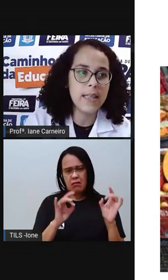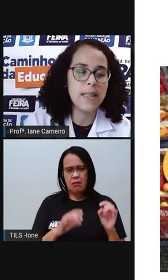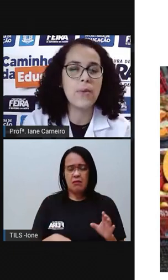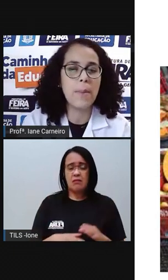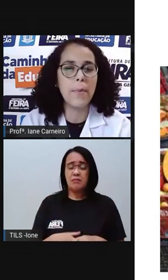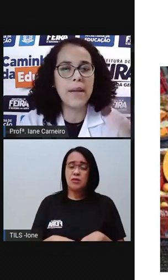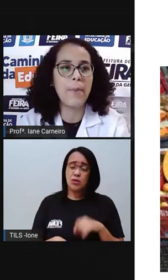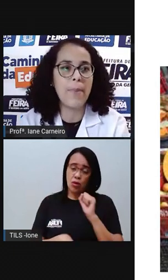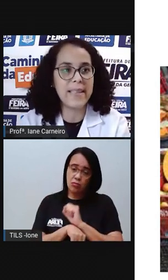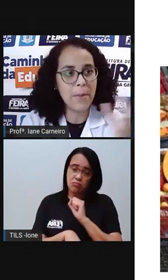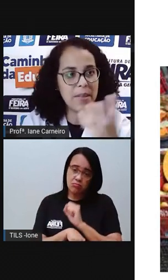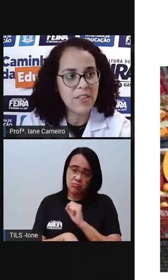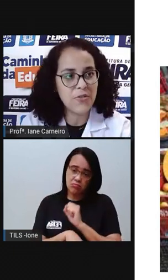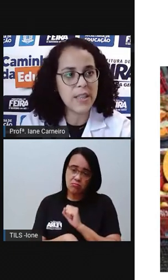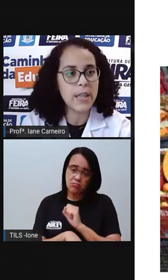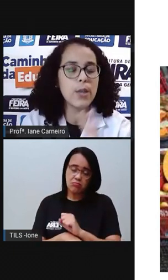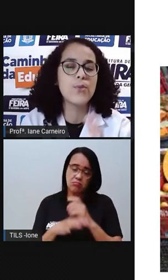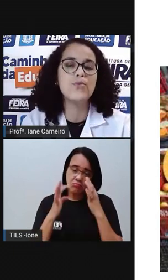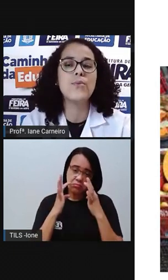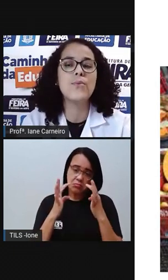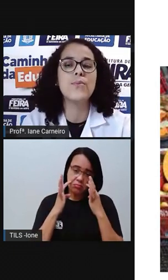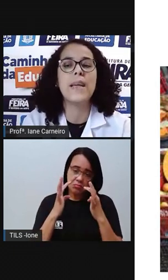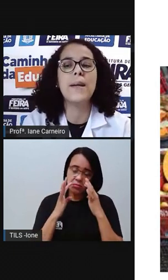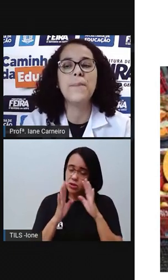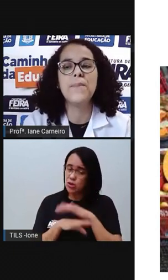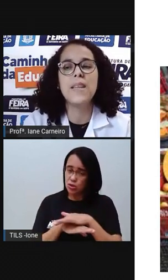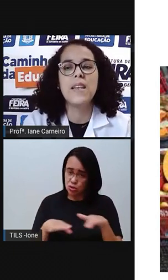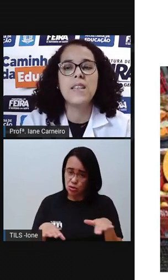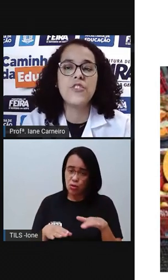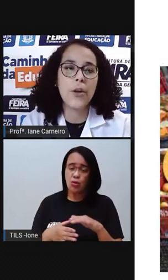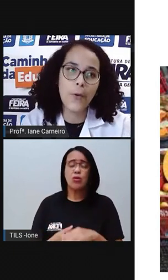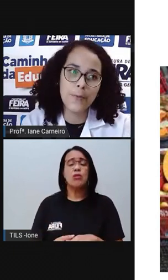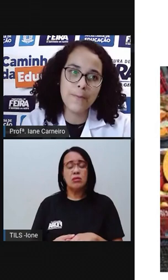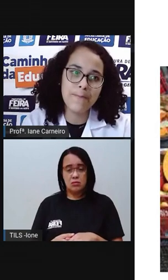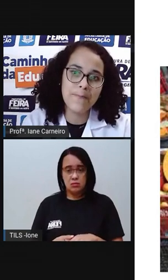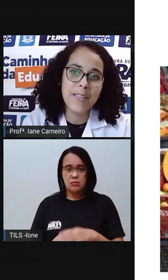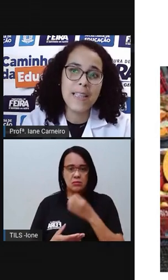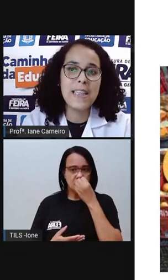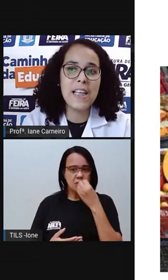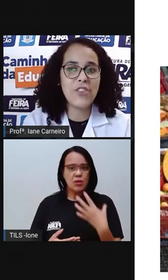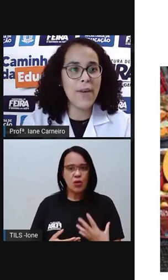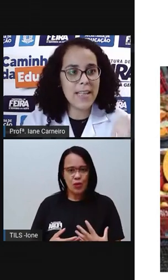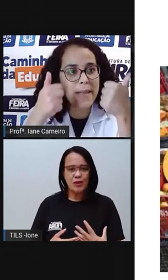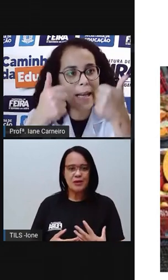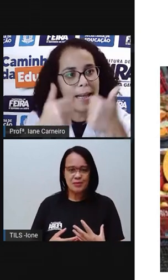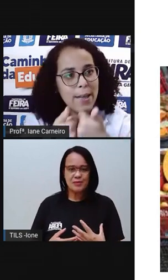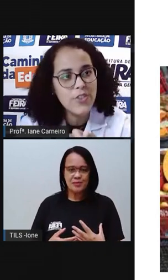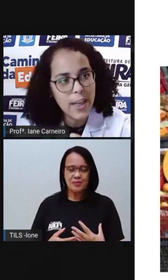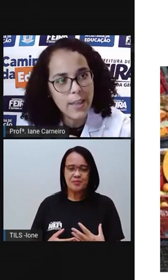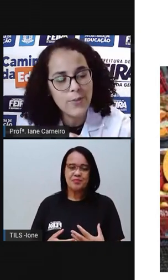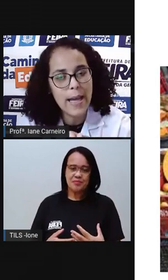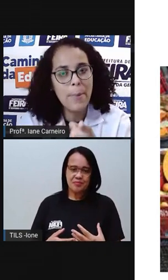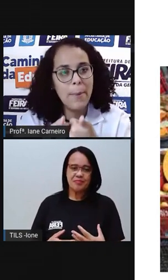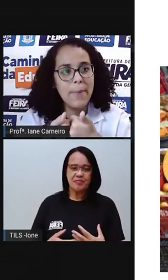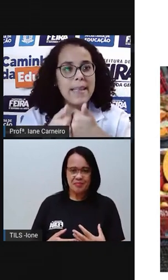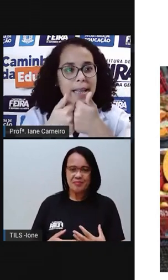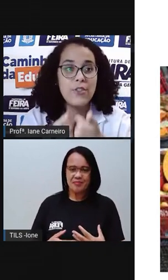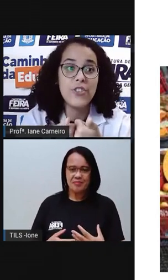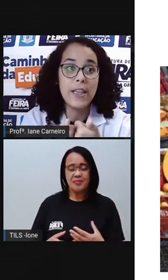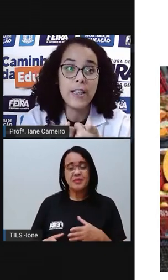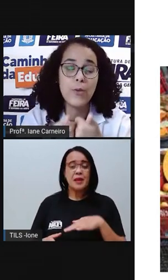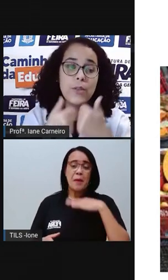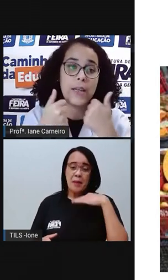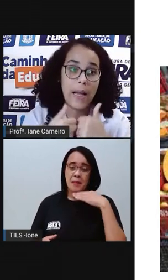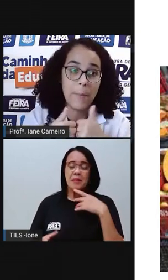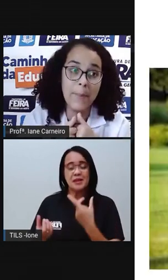aguardando a mamãe e papai terminar de vender tudo, né? Deixa como? Deixa feliz porque tá ganhando dinheirinho, né? A mamãe tá ganhando